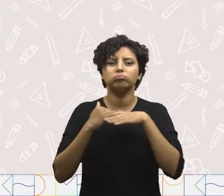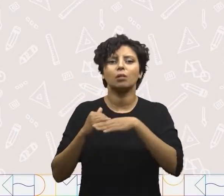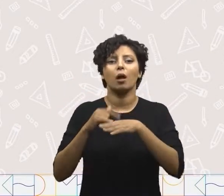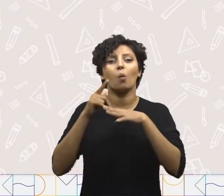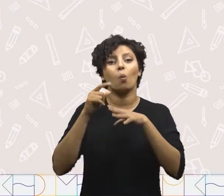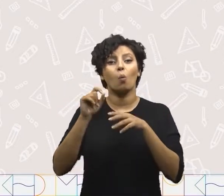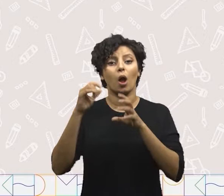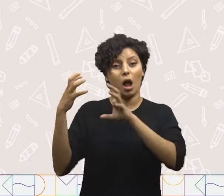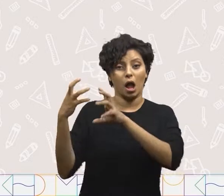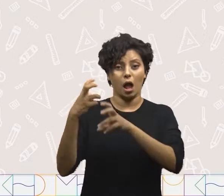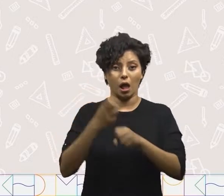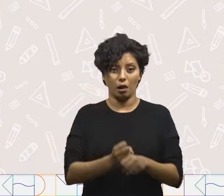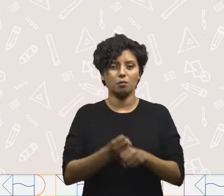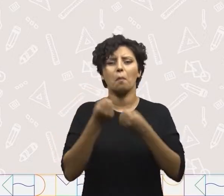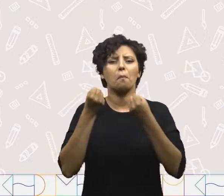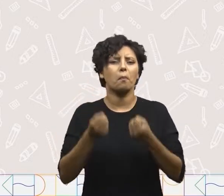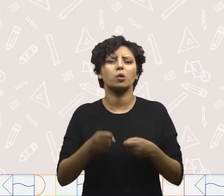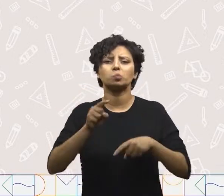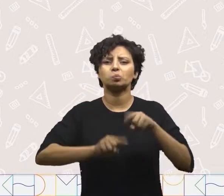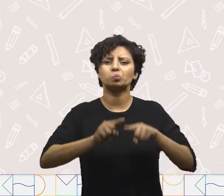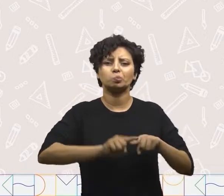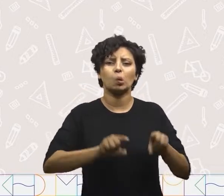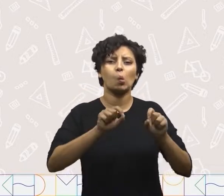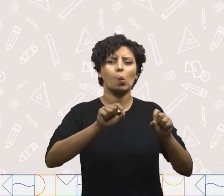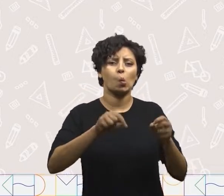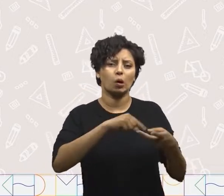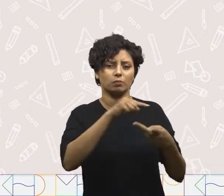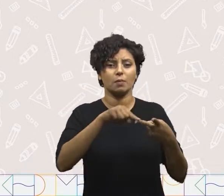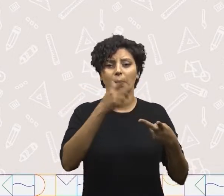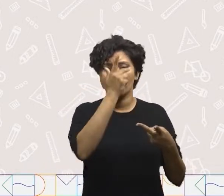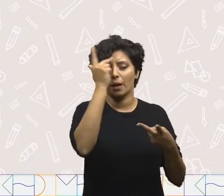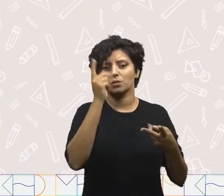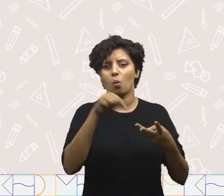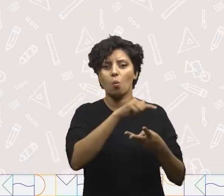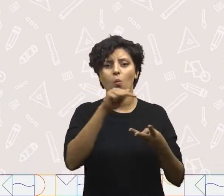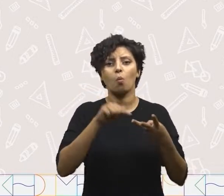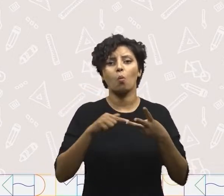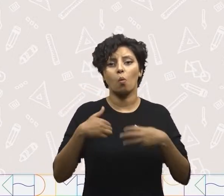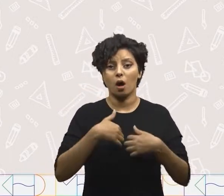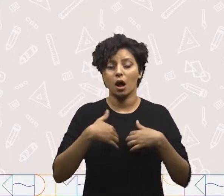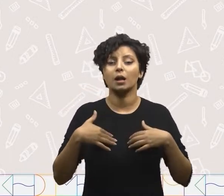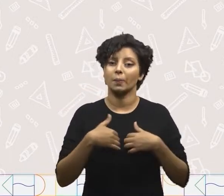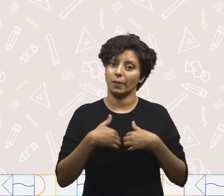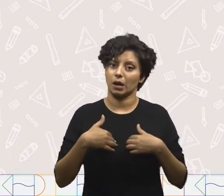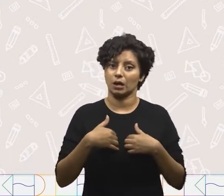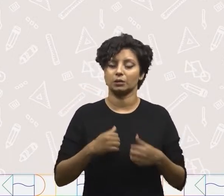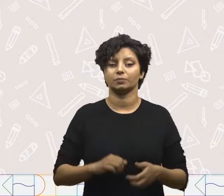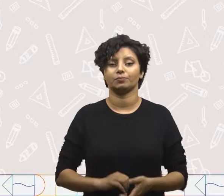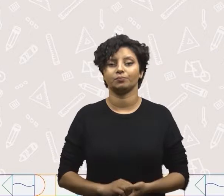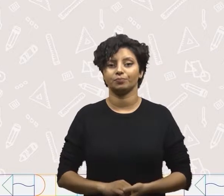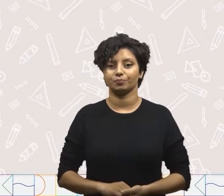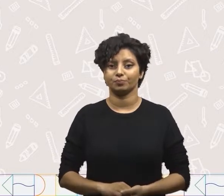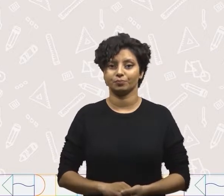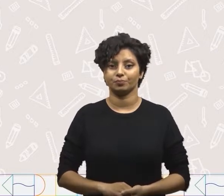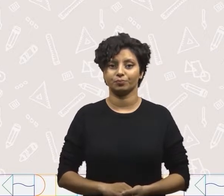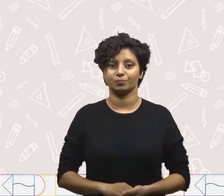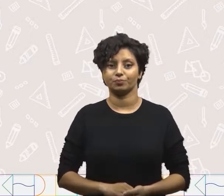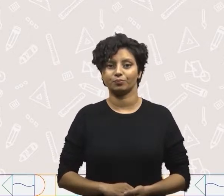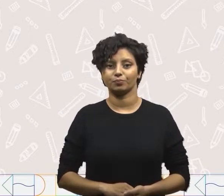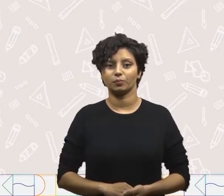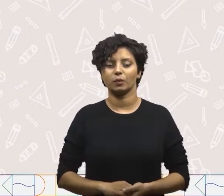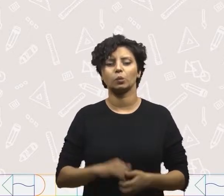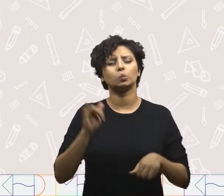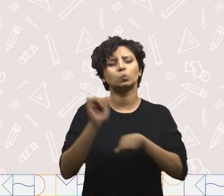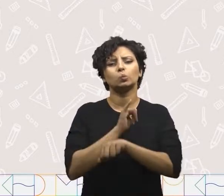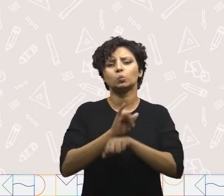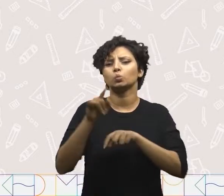e serve para calcular o peso das coisas, das pessoas ou dos animais. O